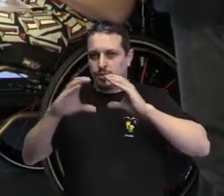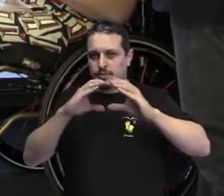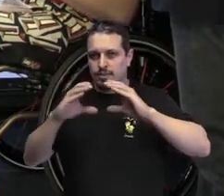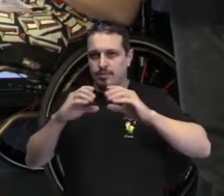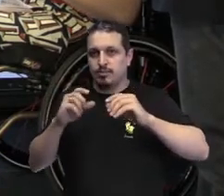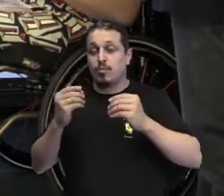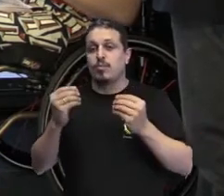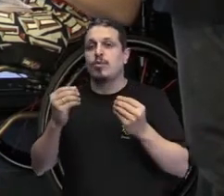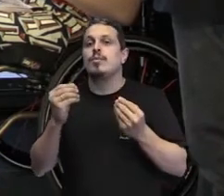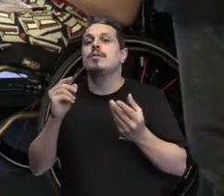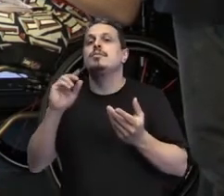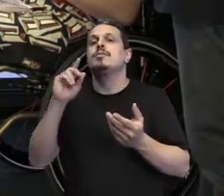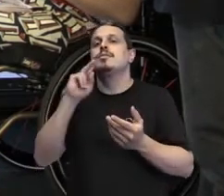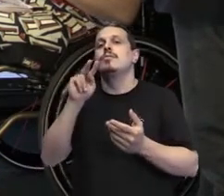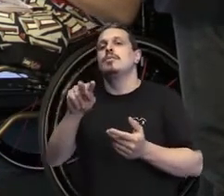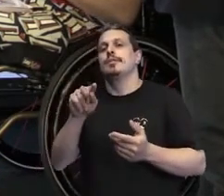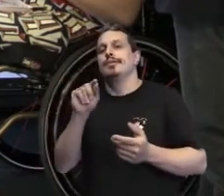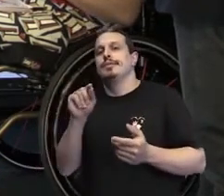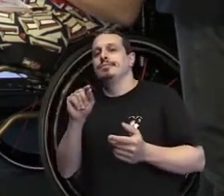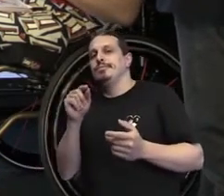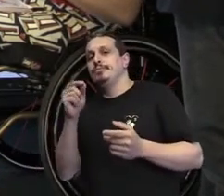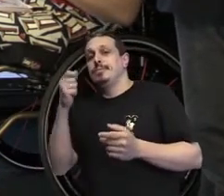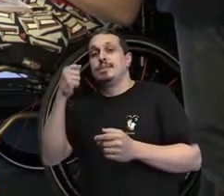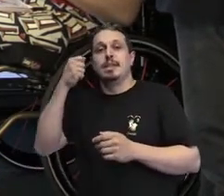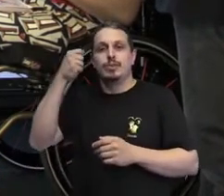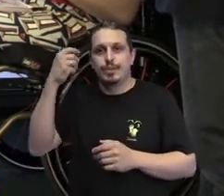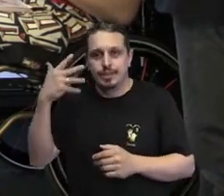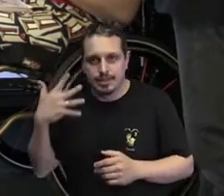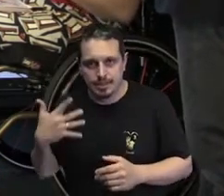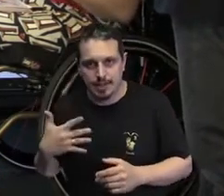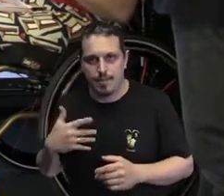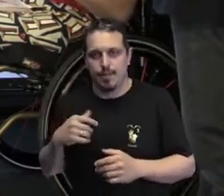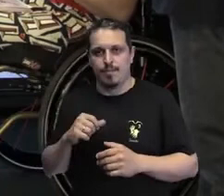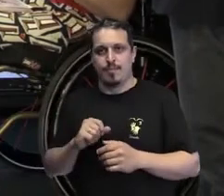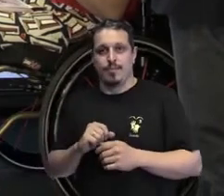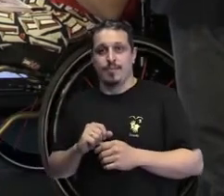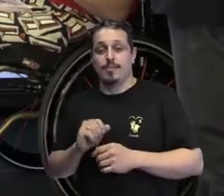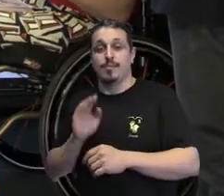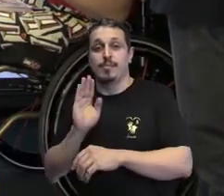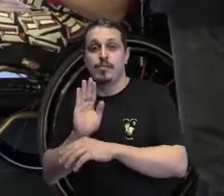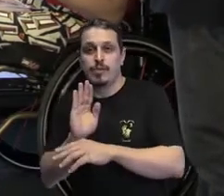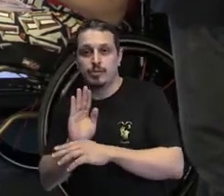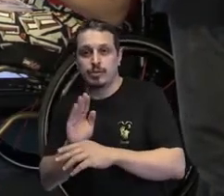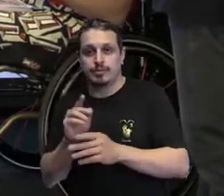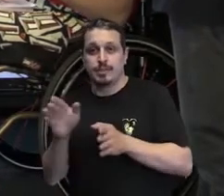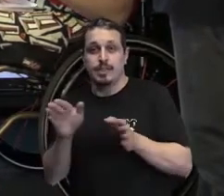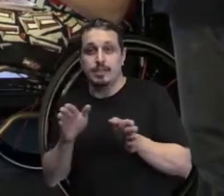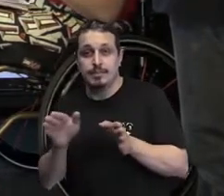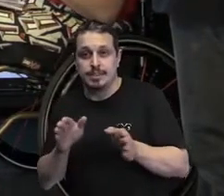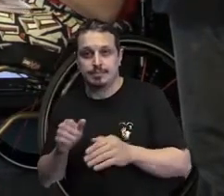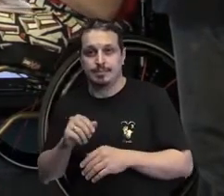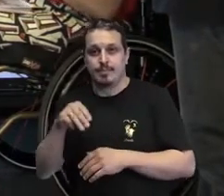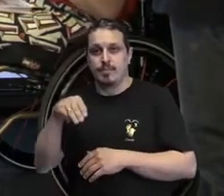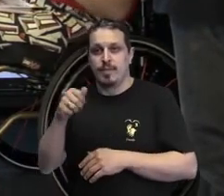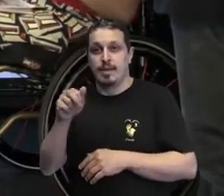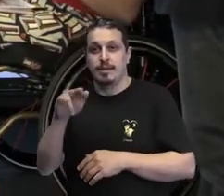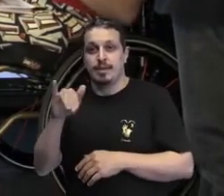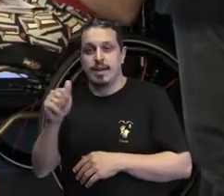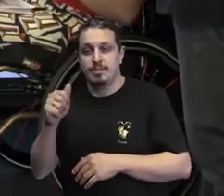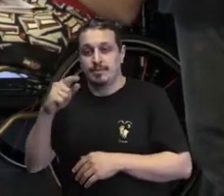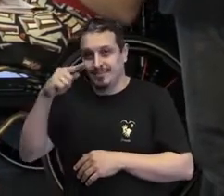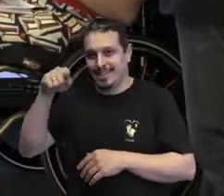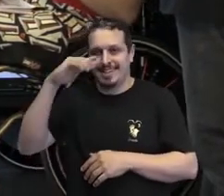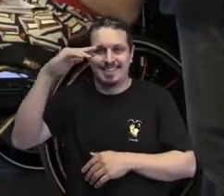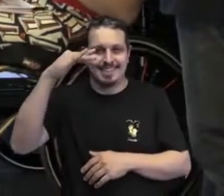Quando você chega e se autodescreve aqui, você está dando acessibilidade para a Marília, que está aqui. Aliás, a Marília abriu um